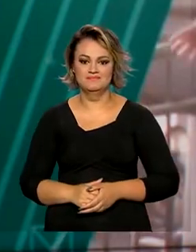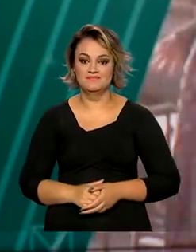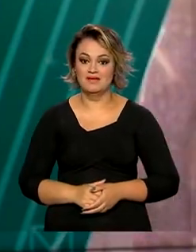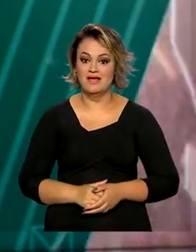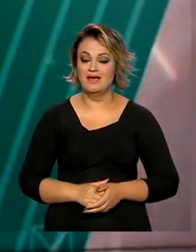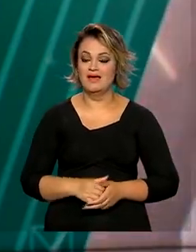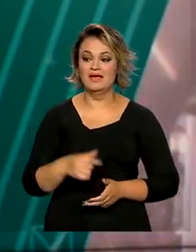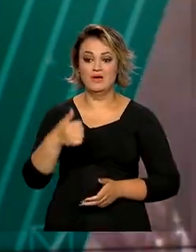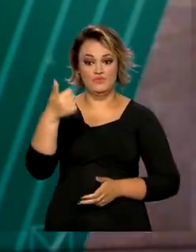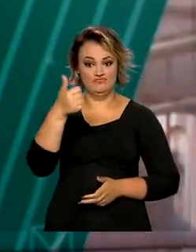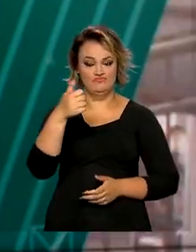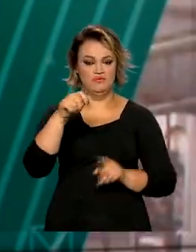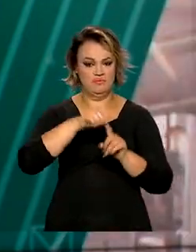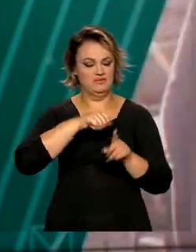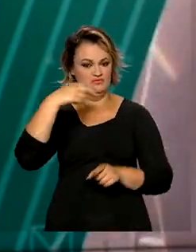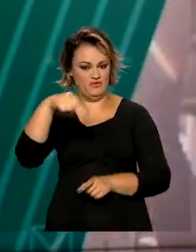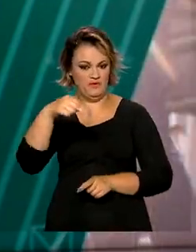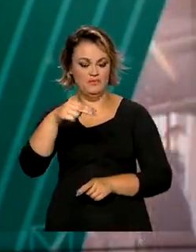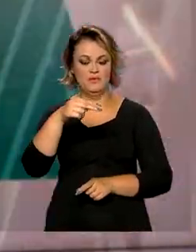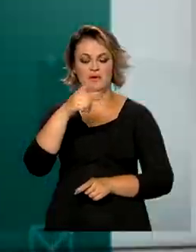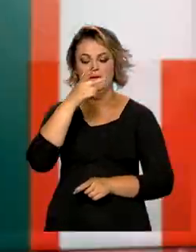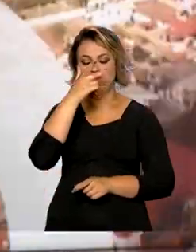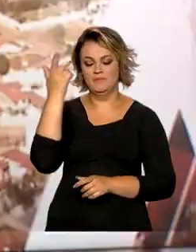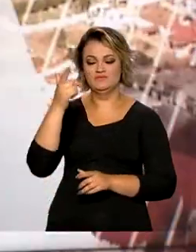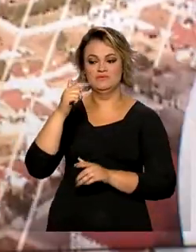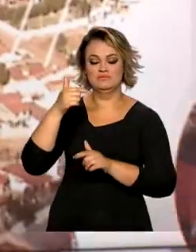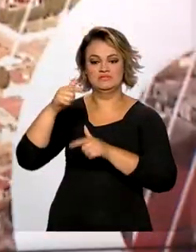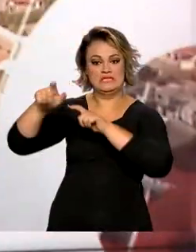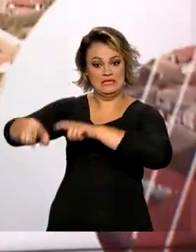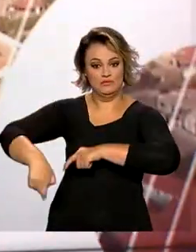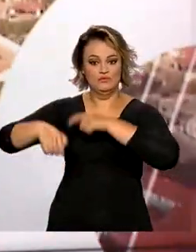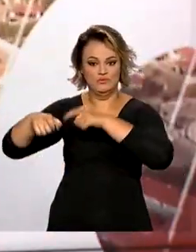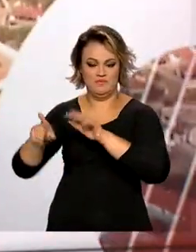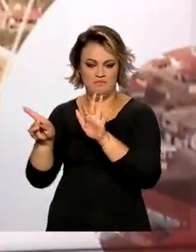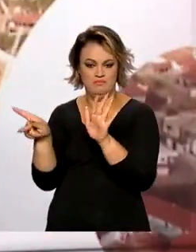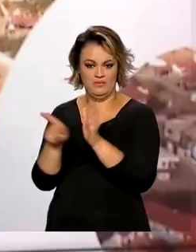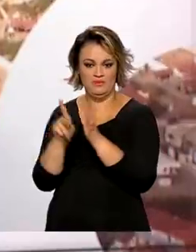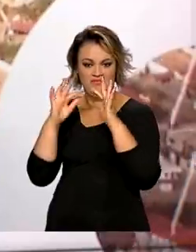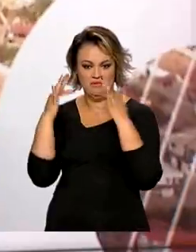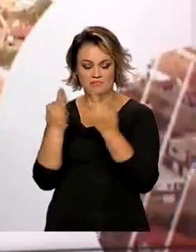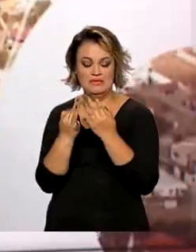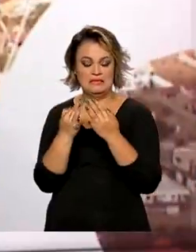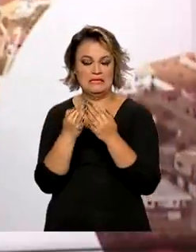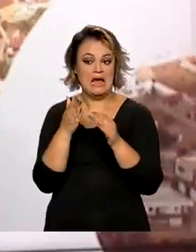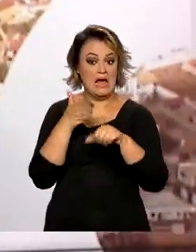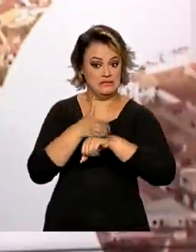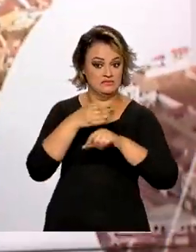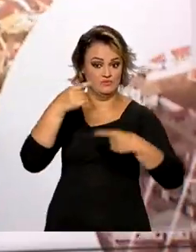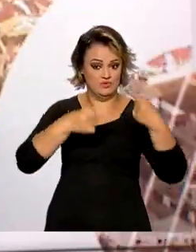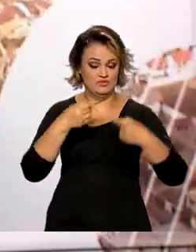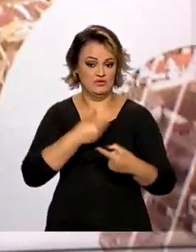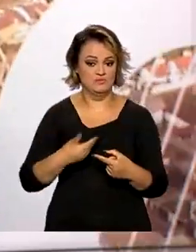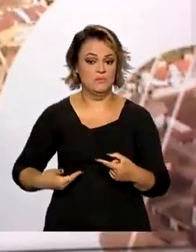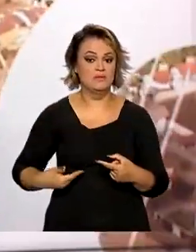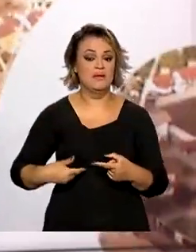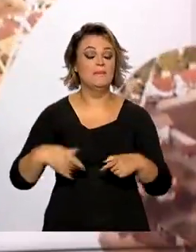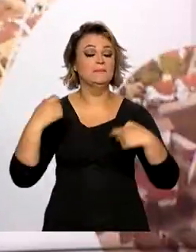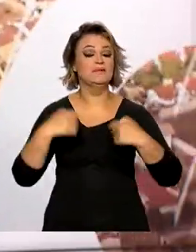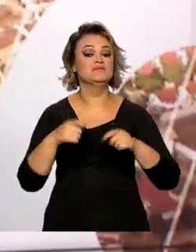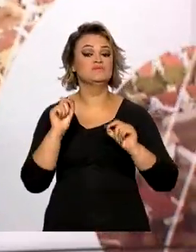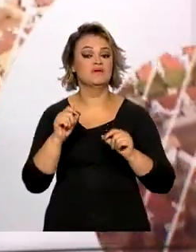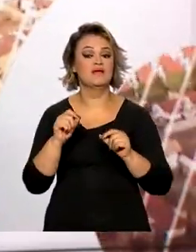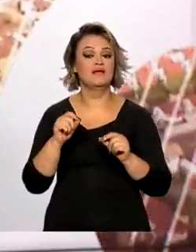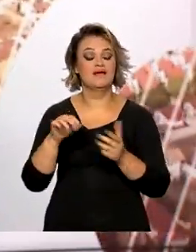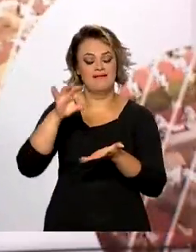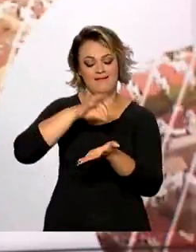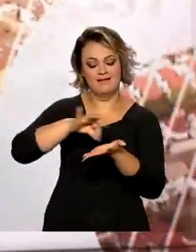partir de 1º de novembro, os agricultores familiares que desejarem acessar políticas públicas do governo vão ter de emitir o